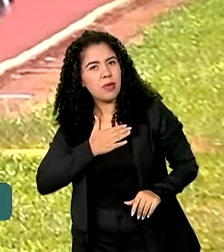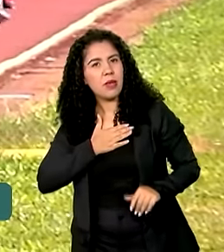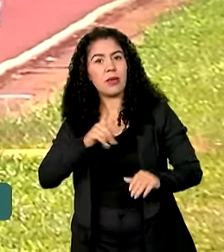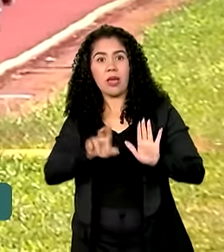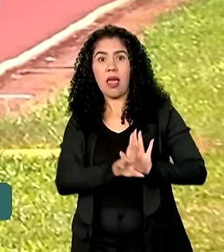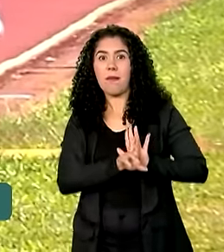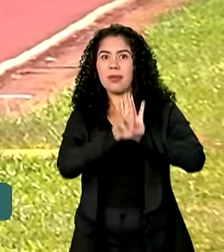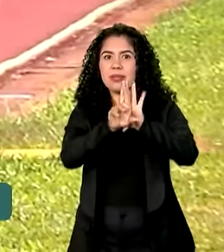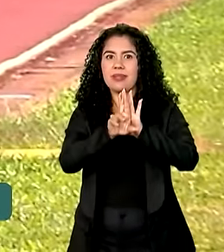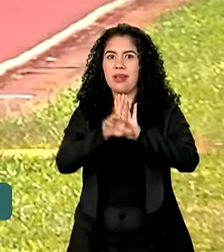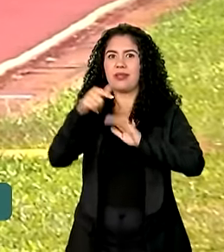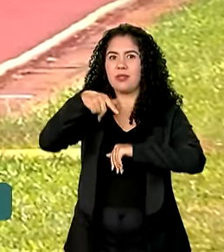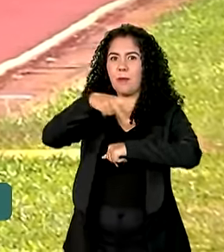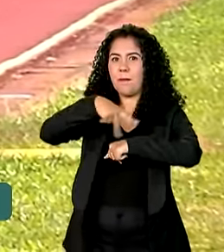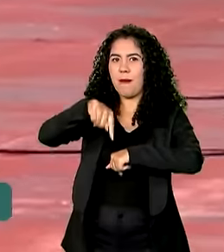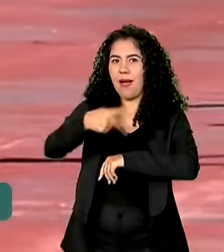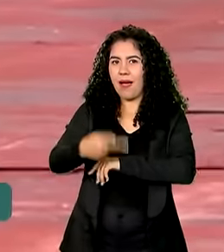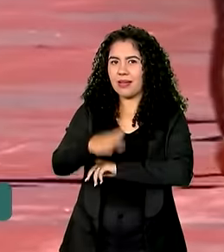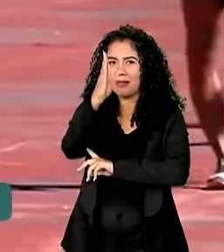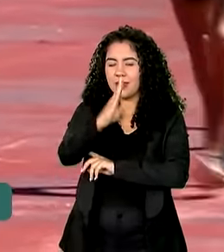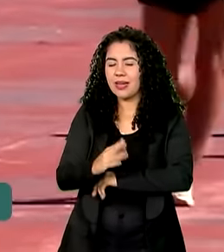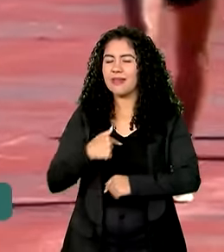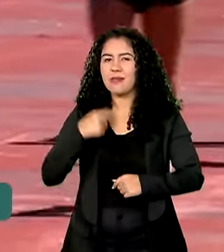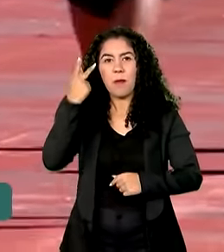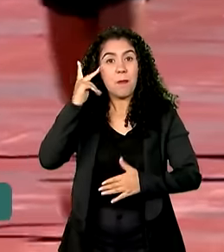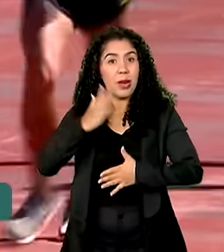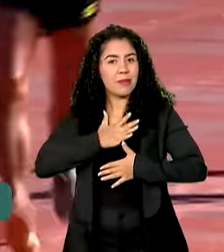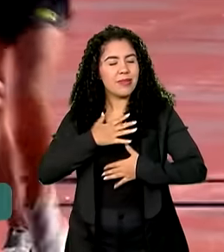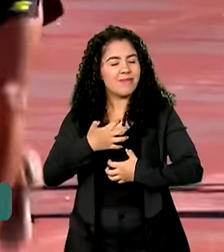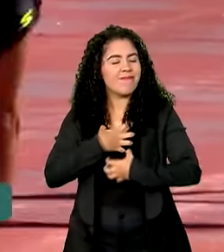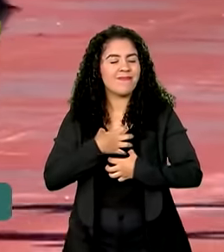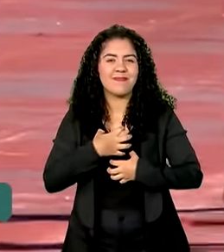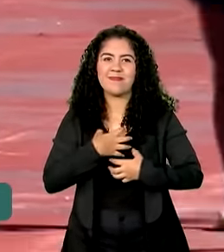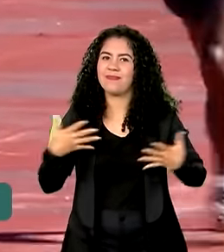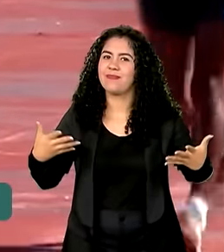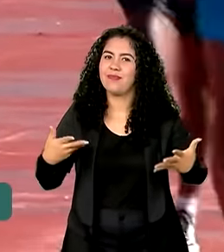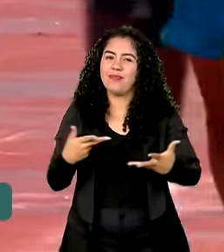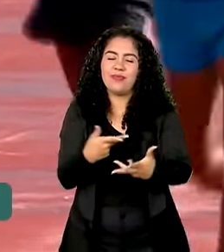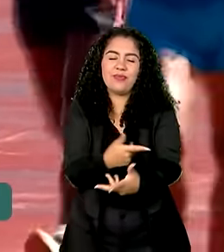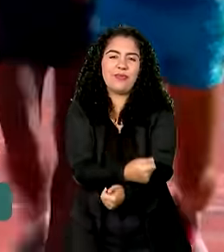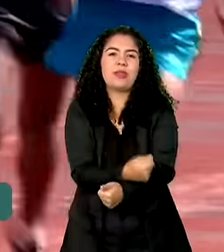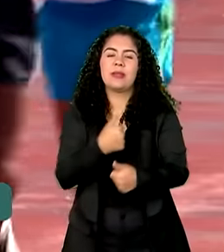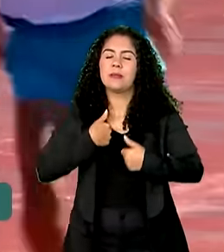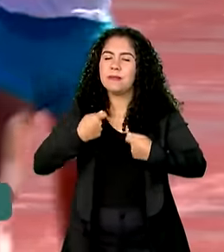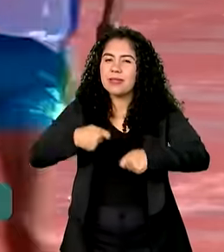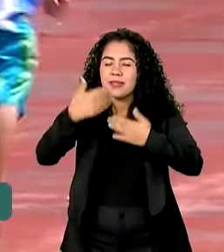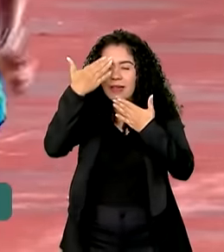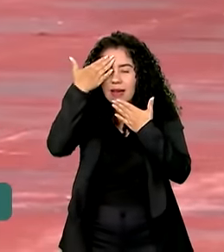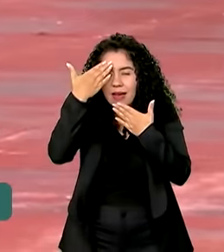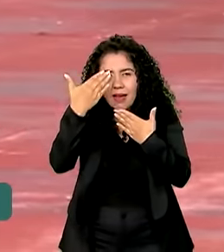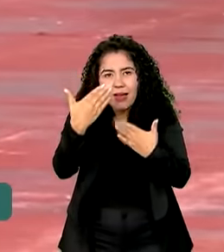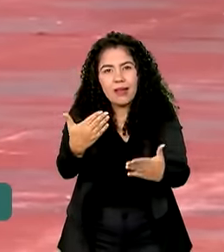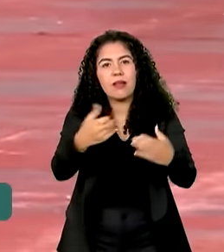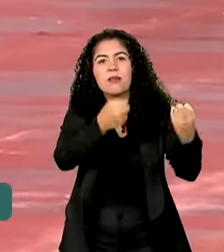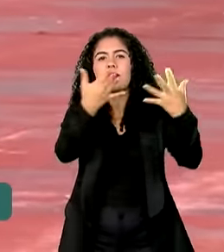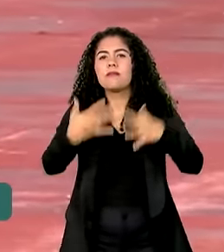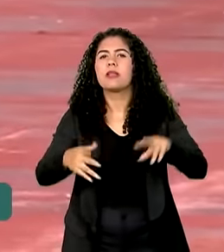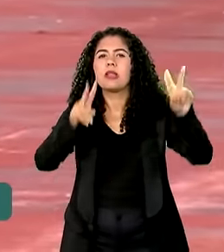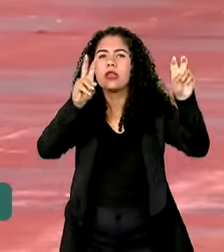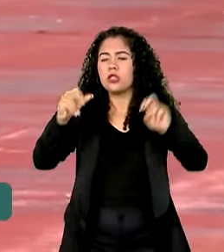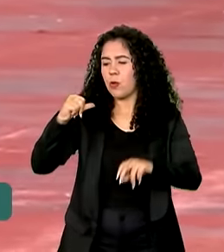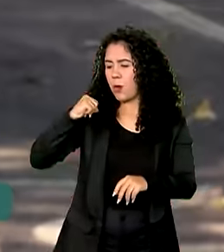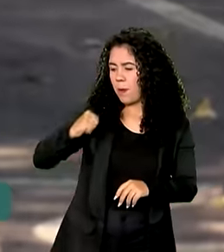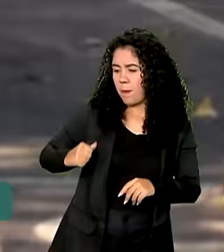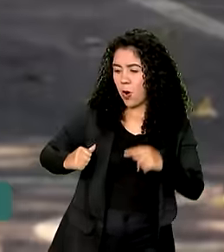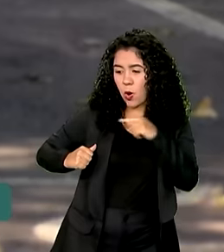país. Então, para mim, é gratificante. Então, ter toda essa estrutura, eu tenho que ser grato, né? Então, quando você fala de Bolsa Atleta, eu